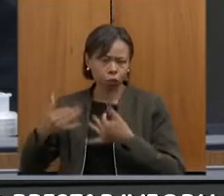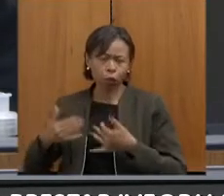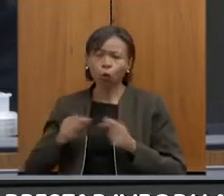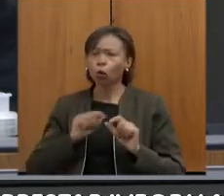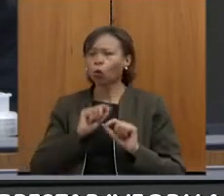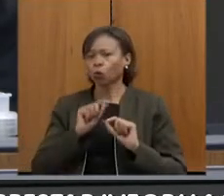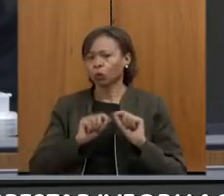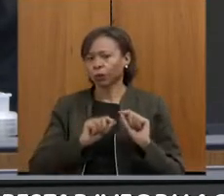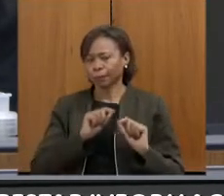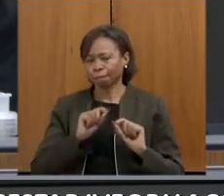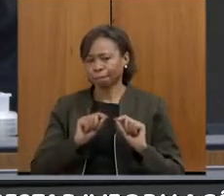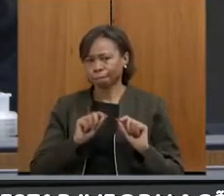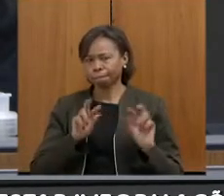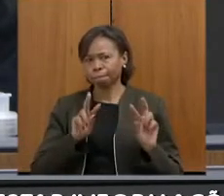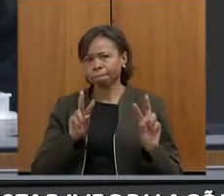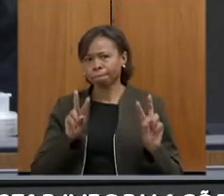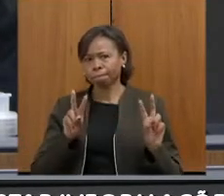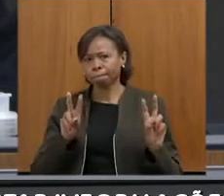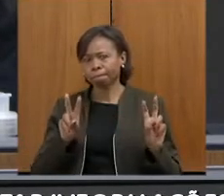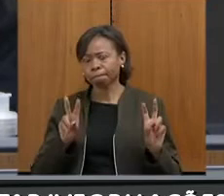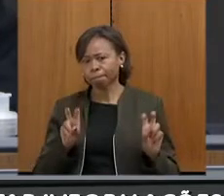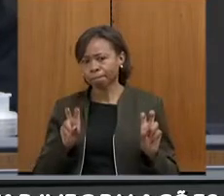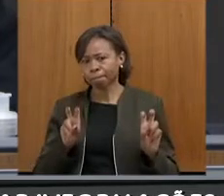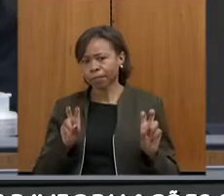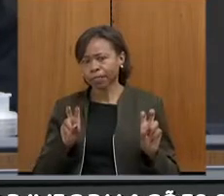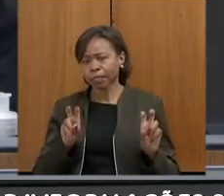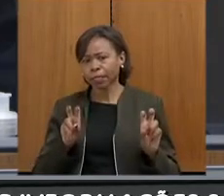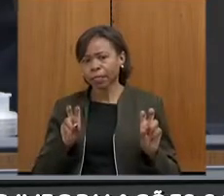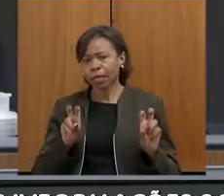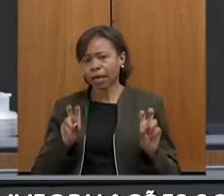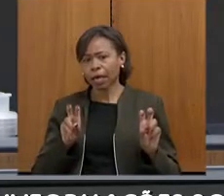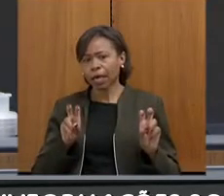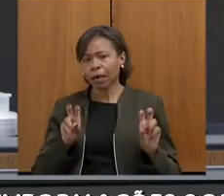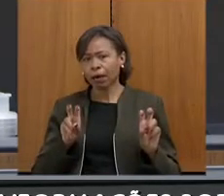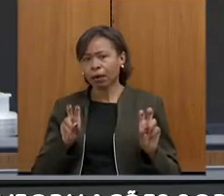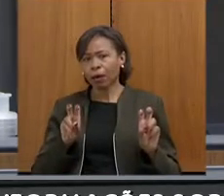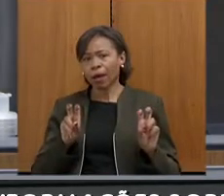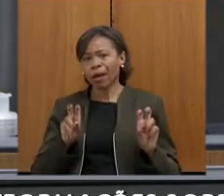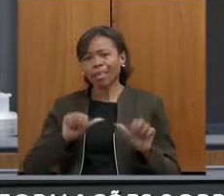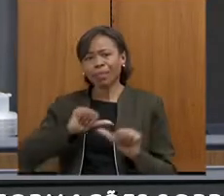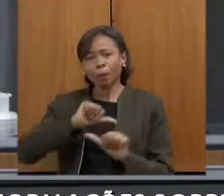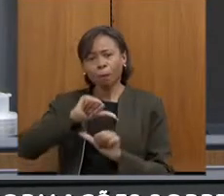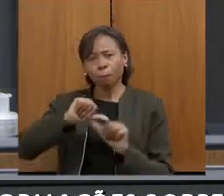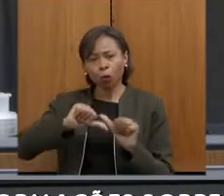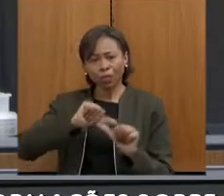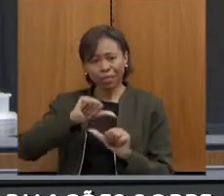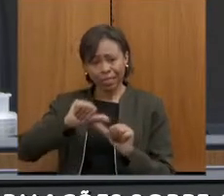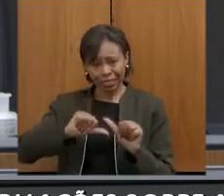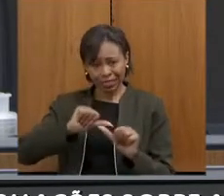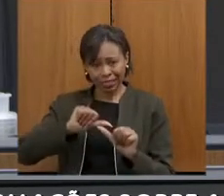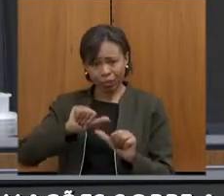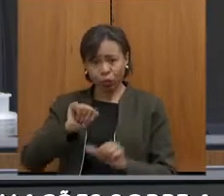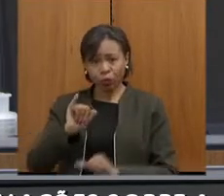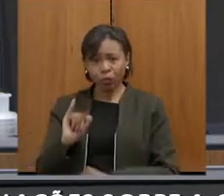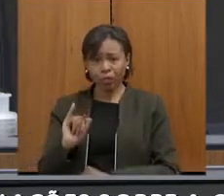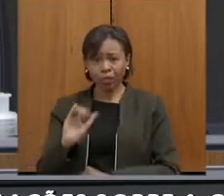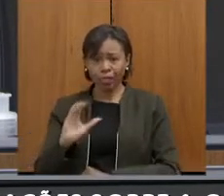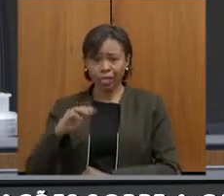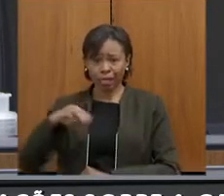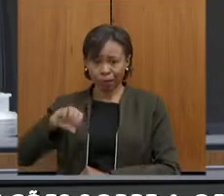respeito exatamente a essa alteração aí de base de cobrança do ICMS a partir da